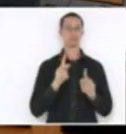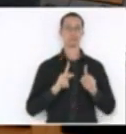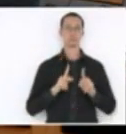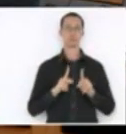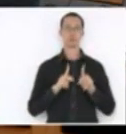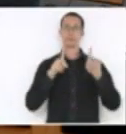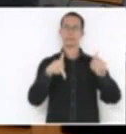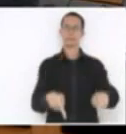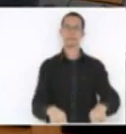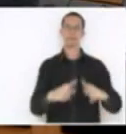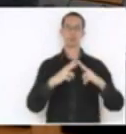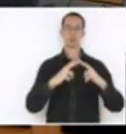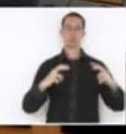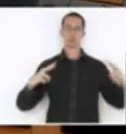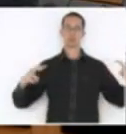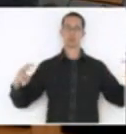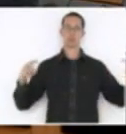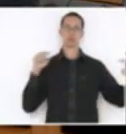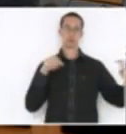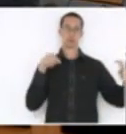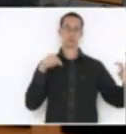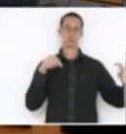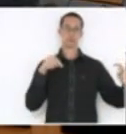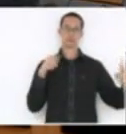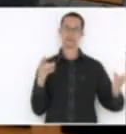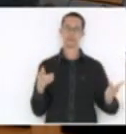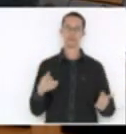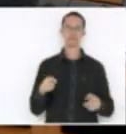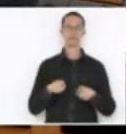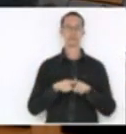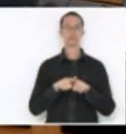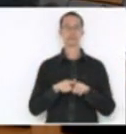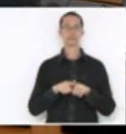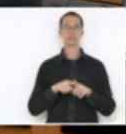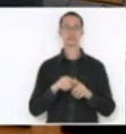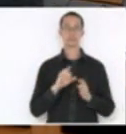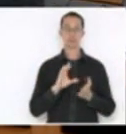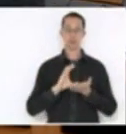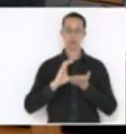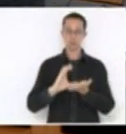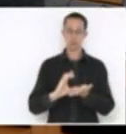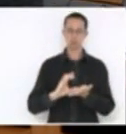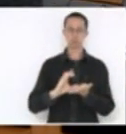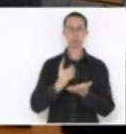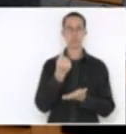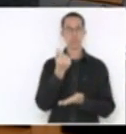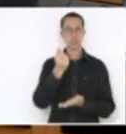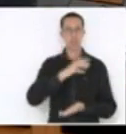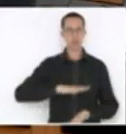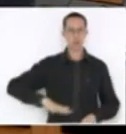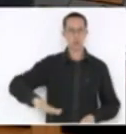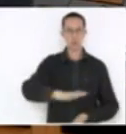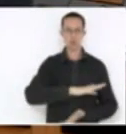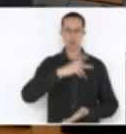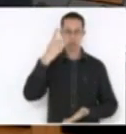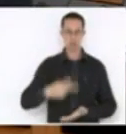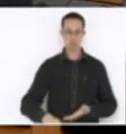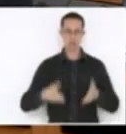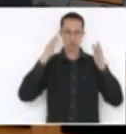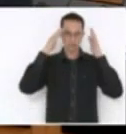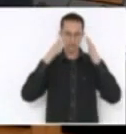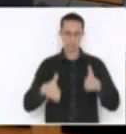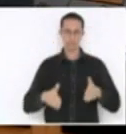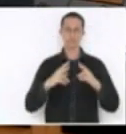e, também, concentrando recursos na Grande Florianópolis. Eu quero fazer esse registro aqui, presidente.